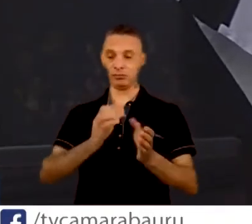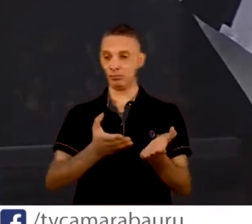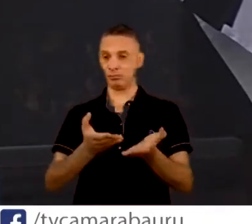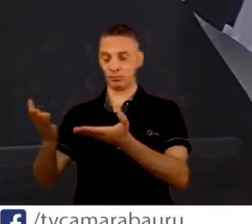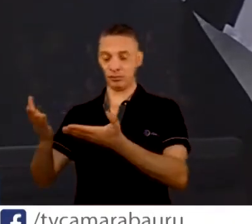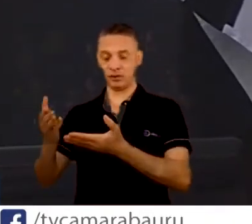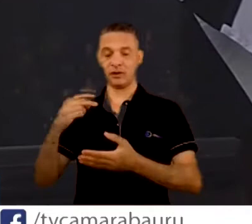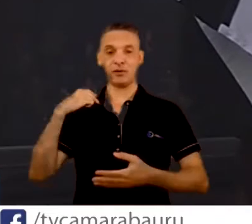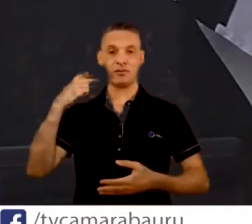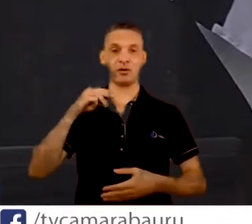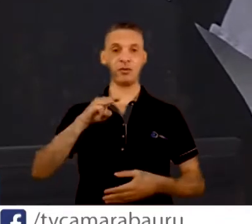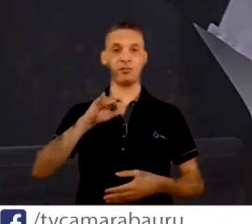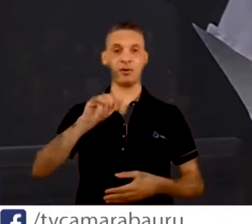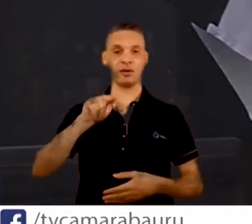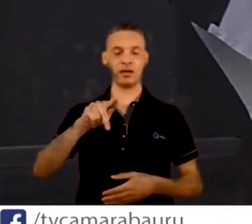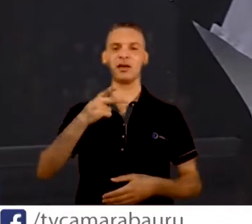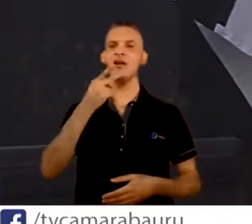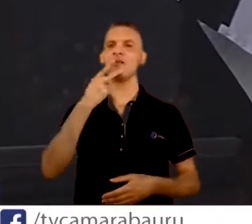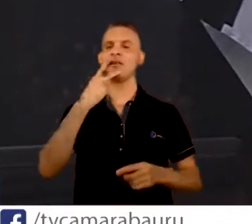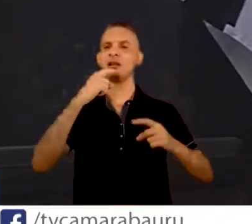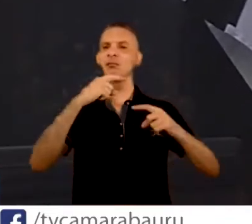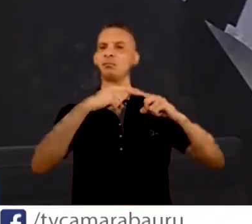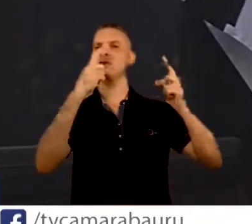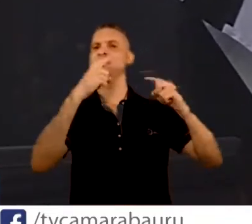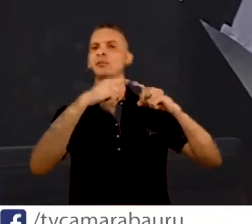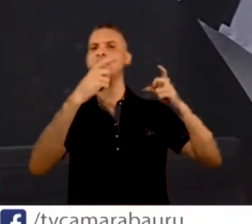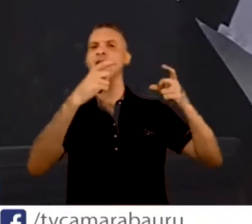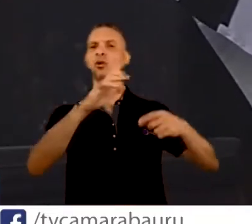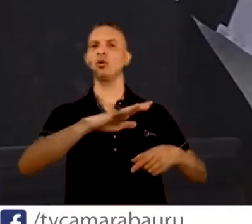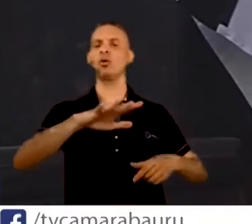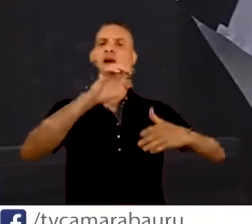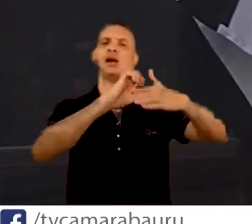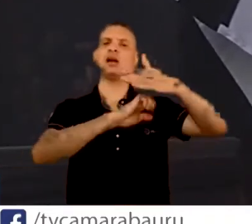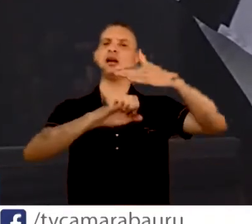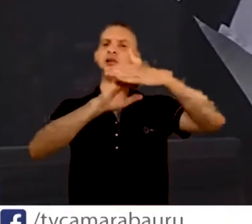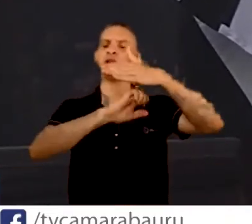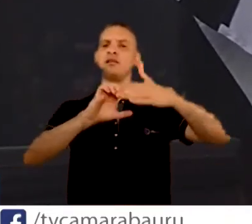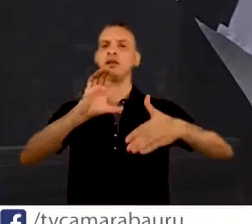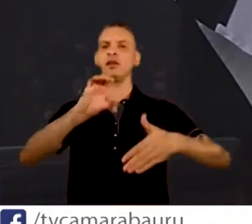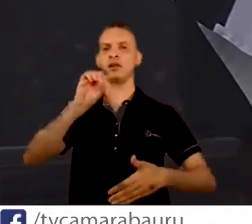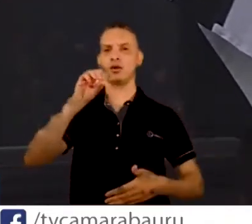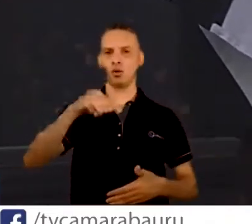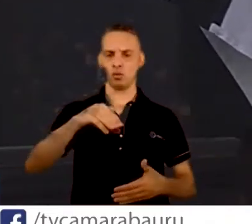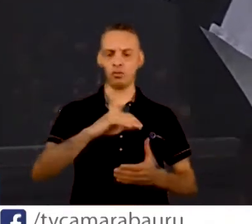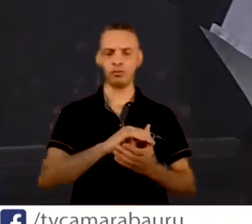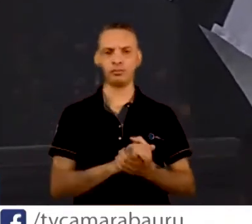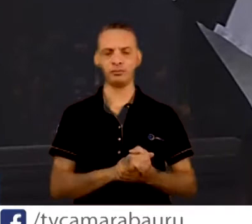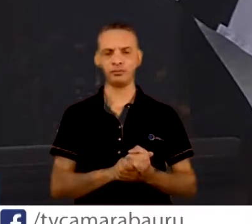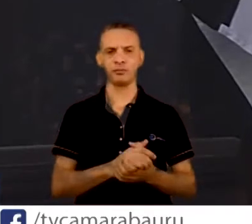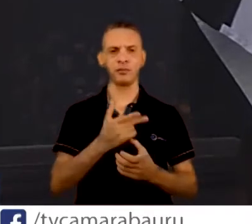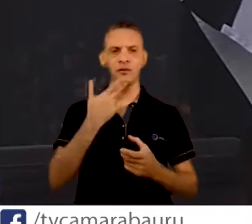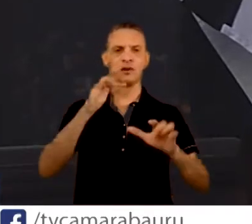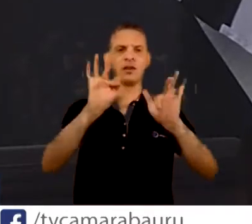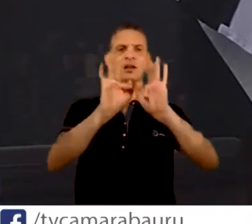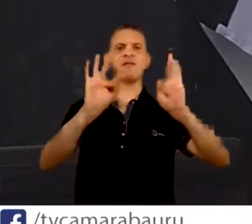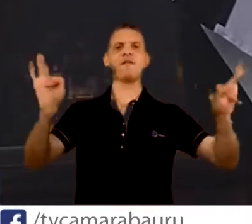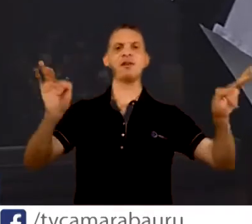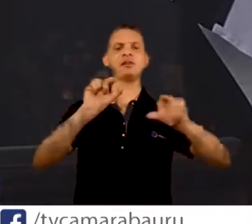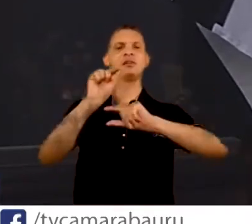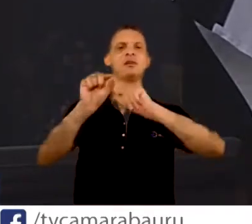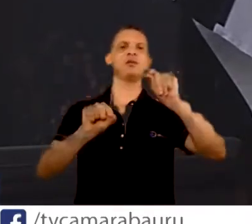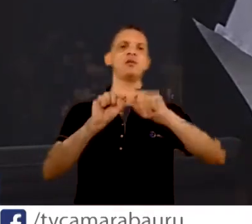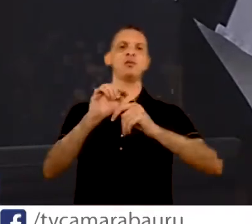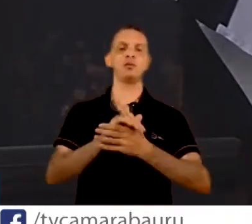críticas à com engenharia nessa audiência pública. Uma das frases dele é assim, abre